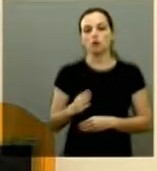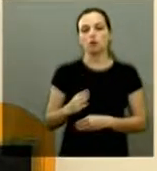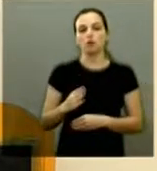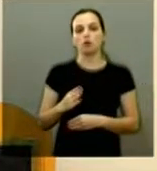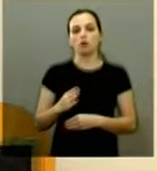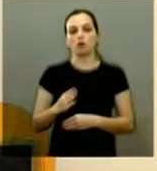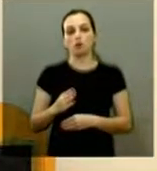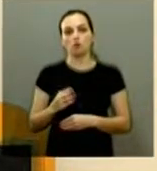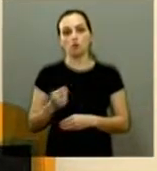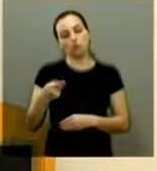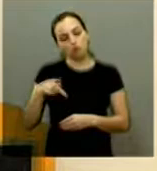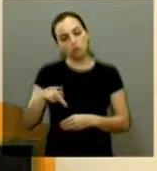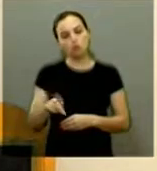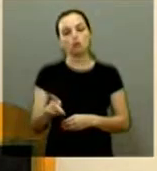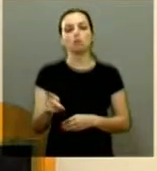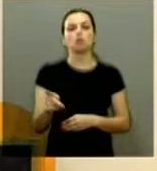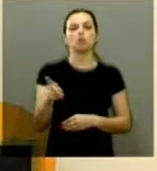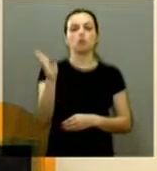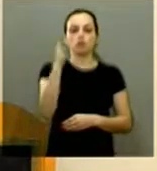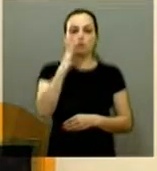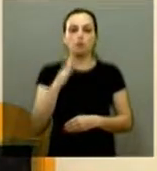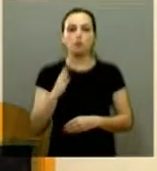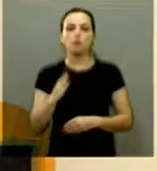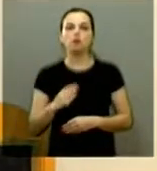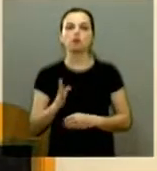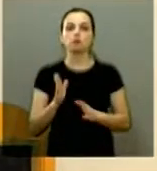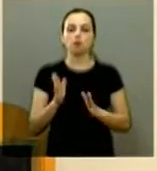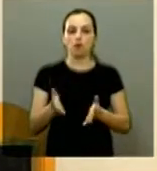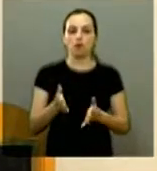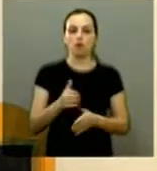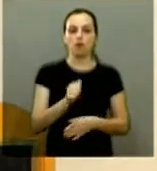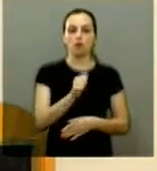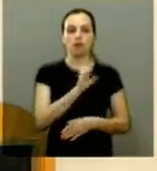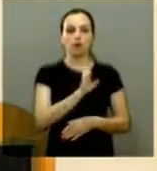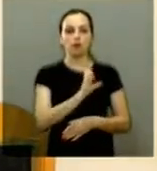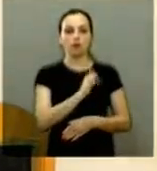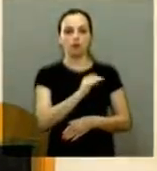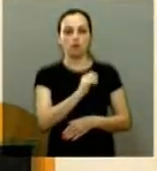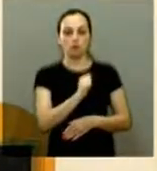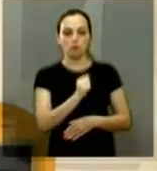acho que a mudança chegou e agora é Aécio obrigado boa noite